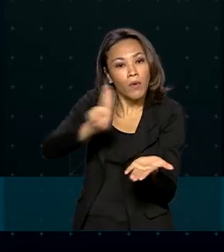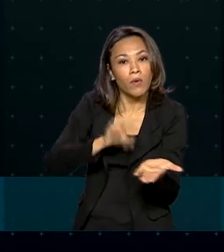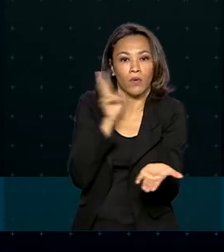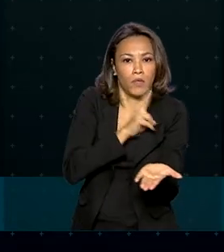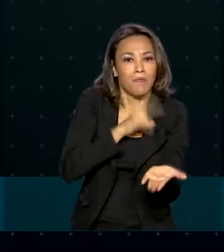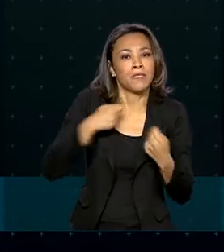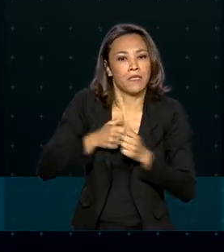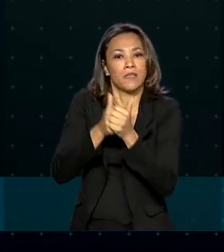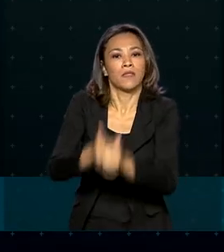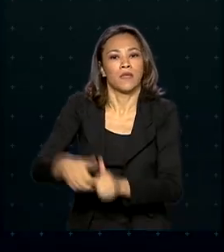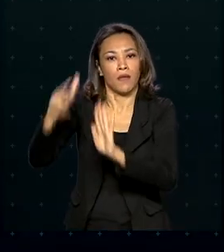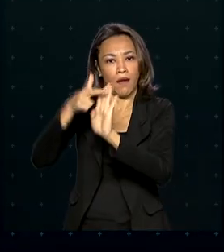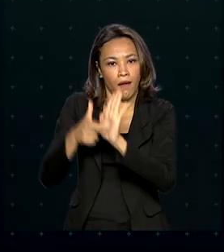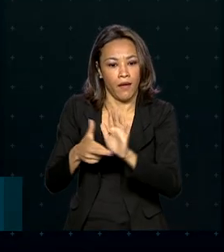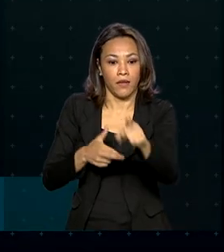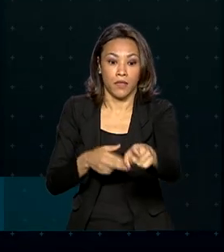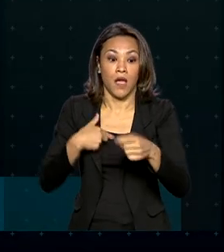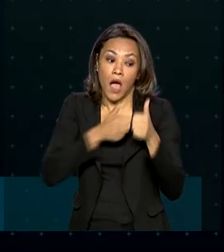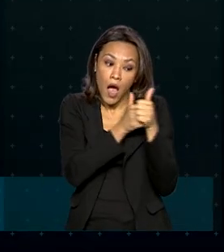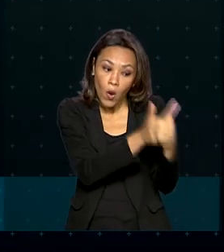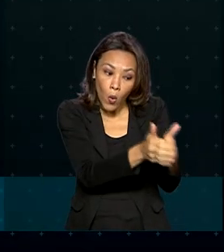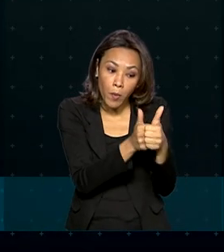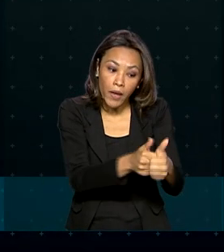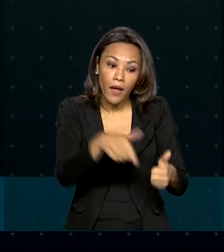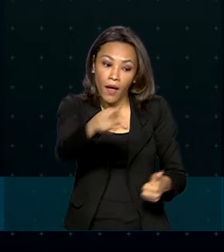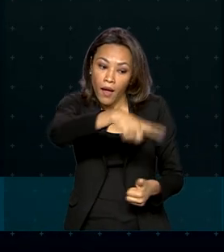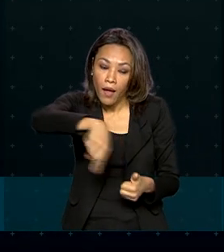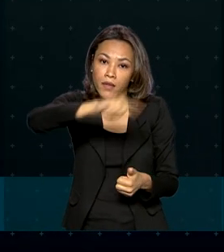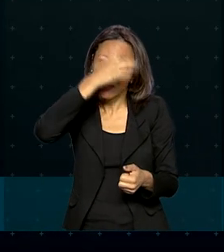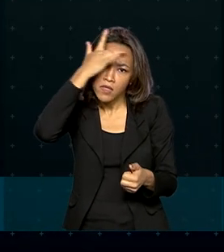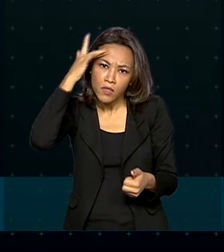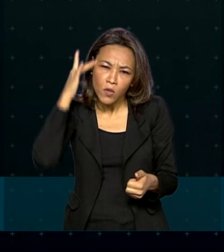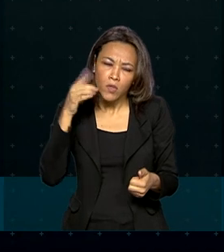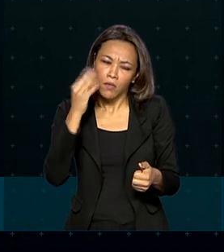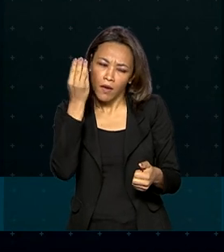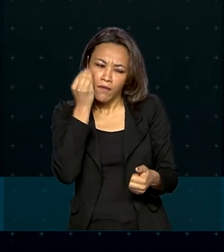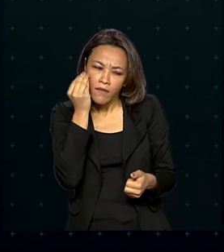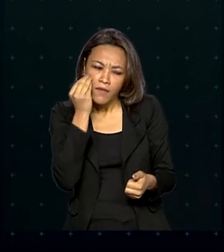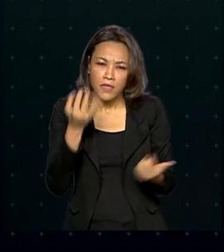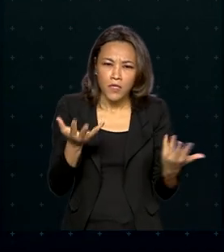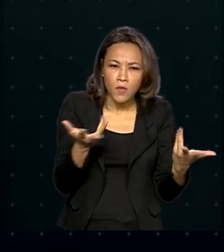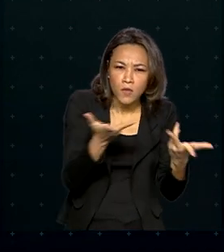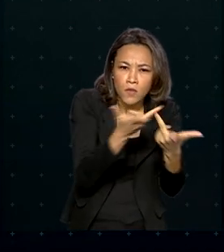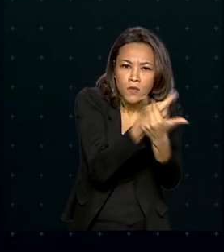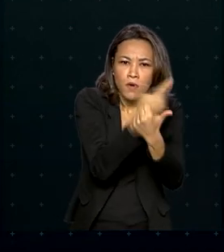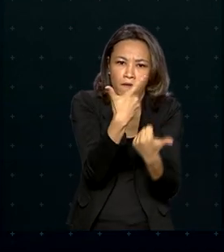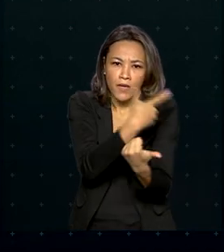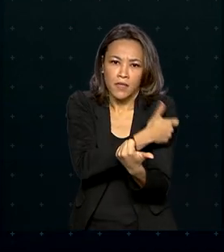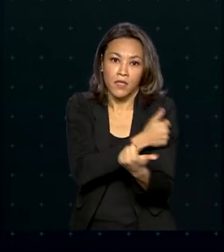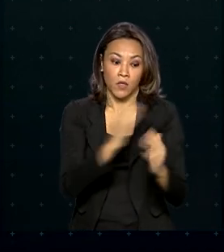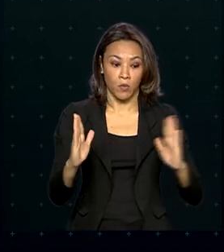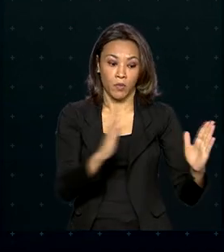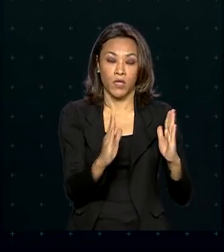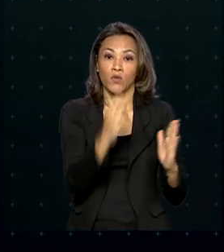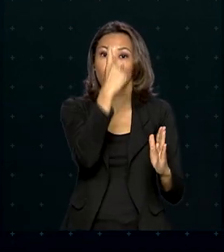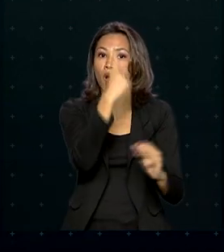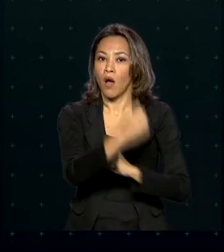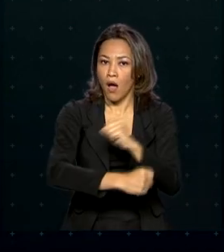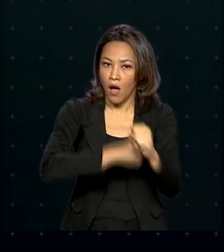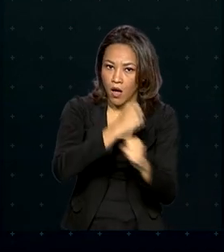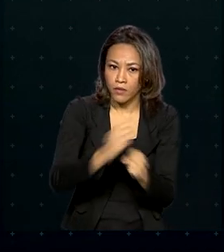como acompanhar alguns vacinados para avaliação de eficácia e segurança da vacina por pelo menos um ano,